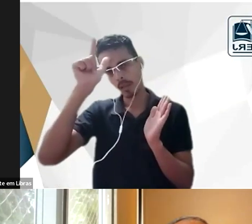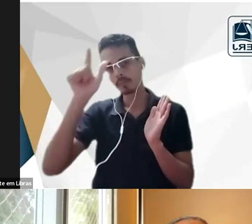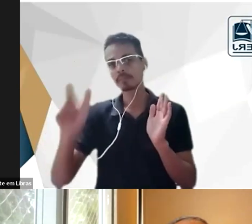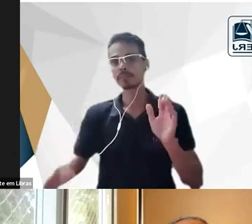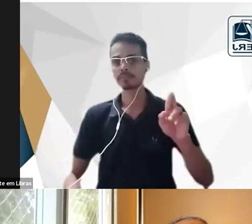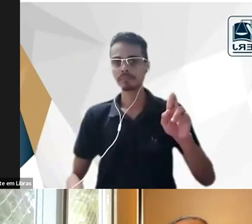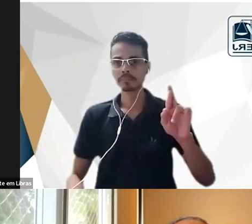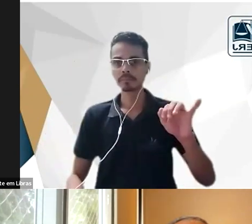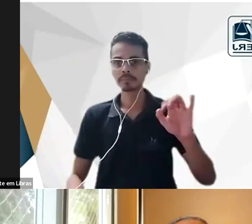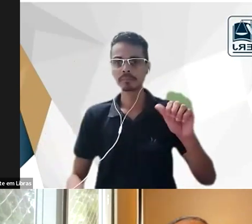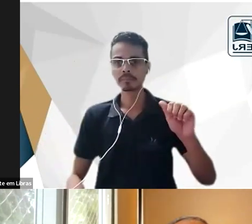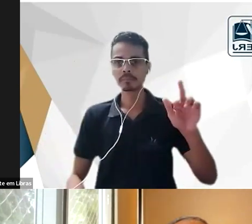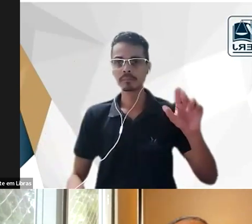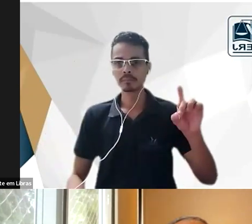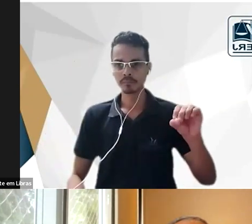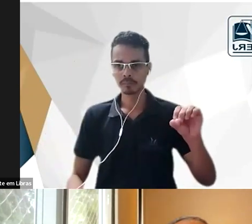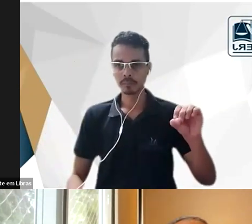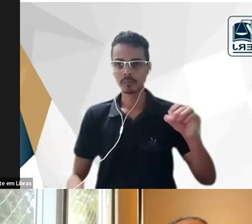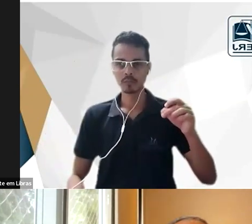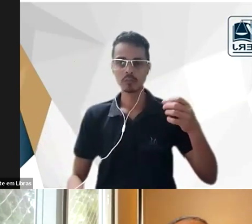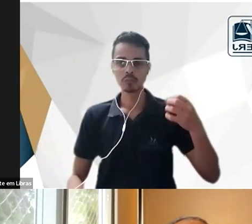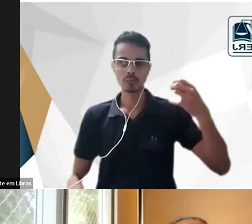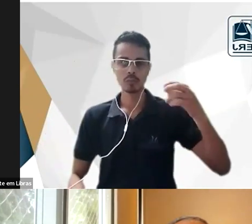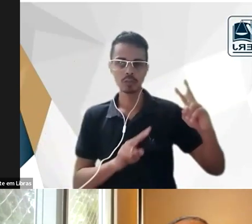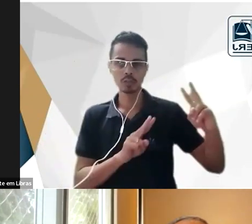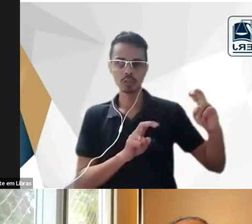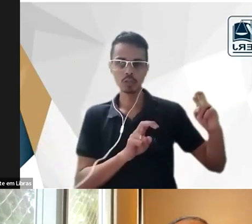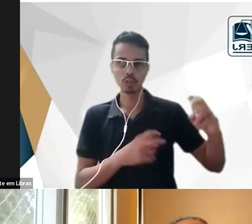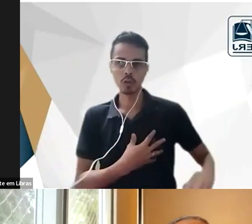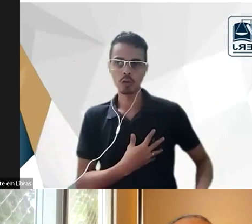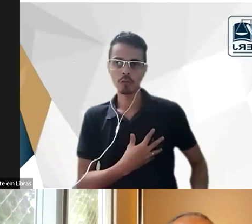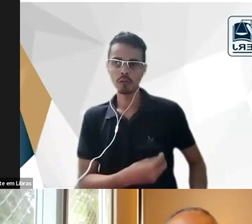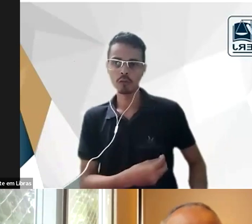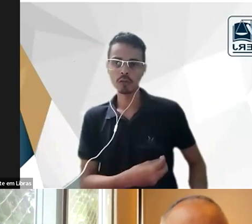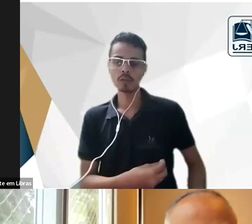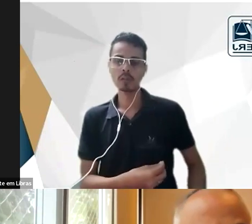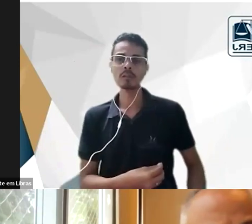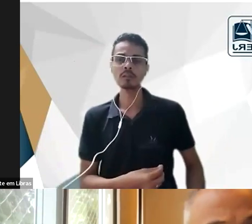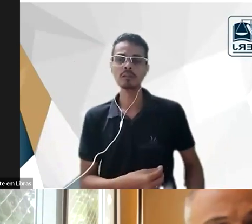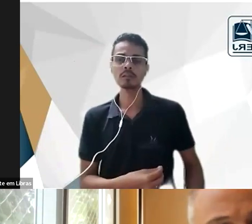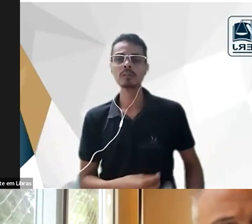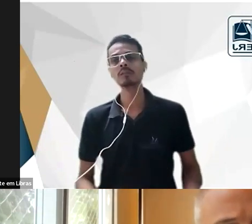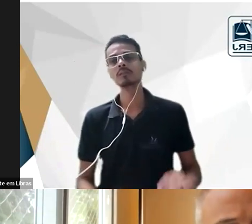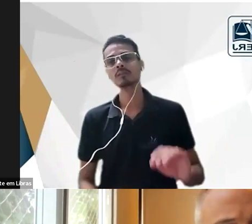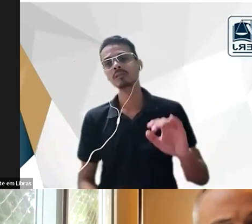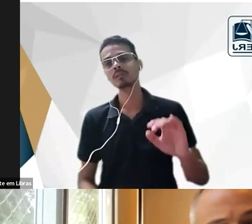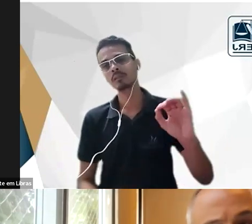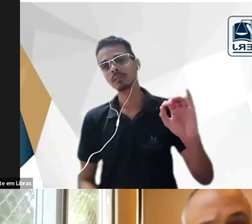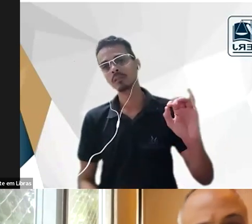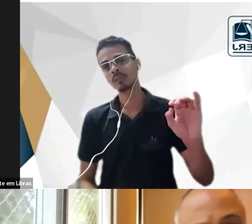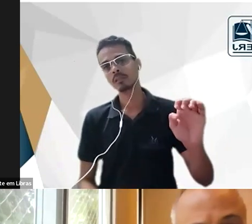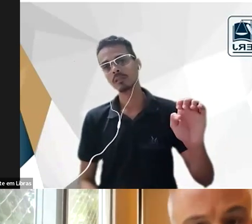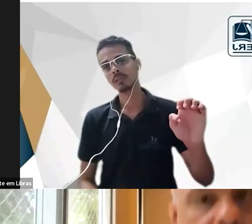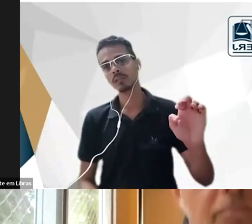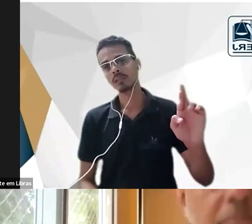o filho de Yerig o Herman von Yerig que